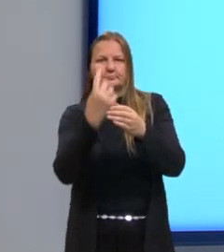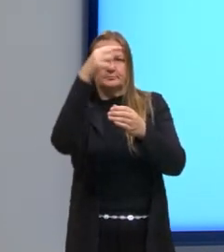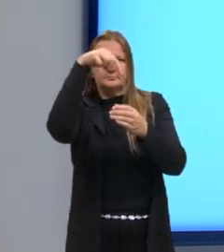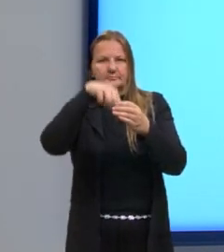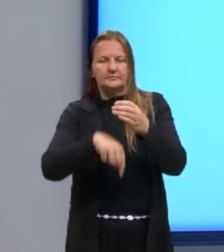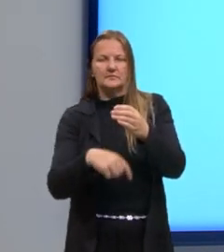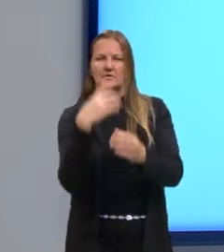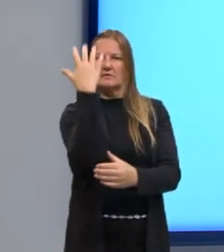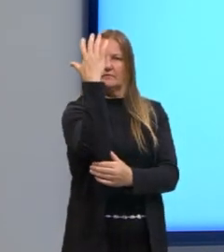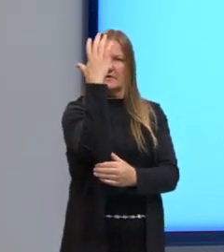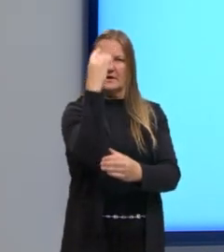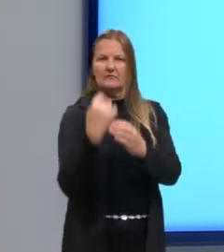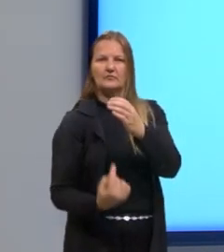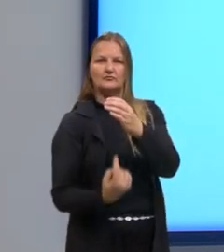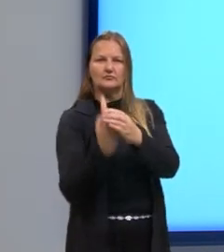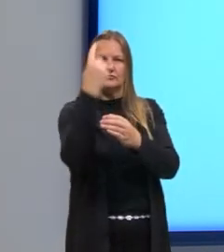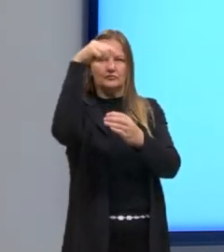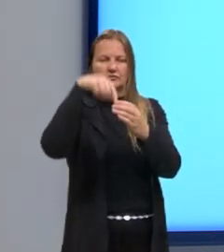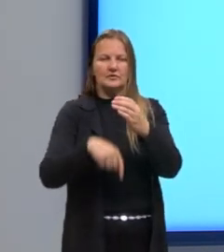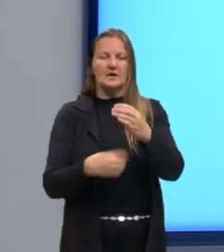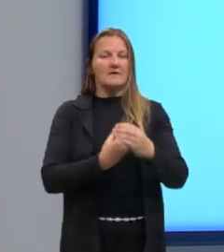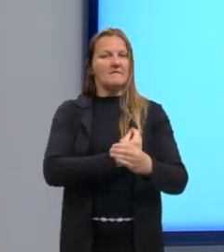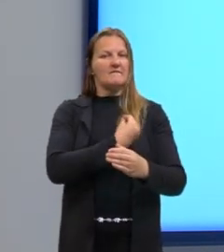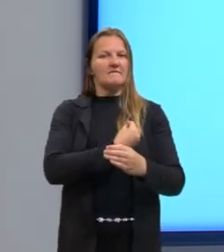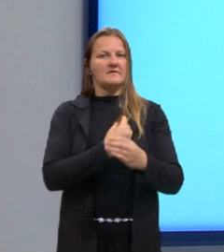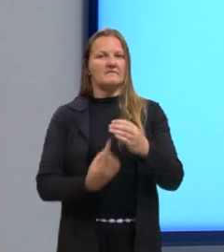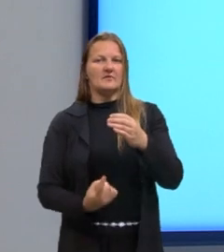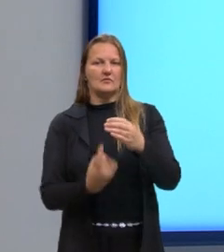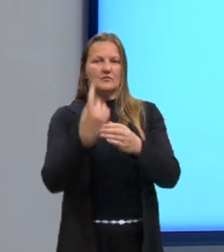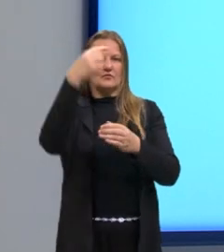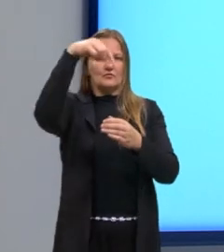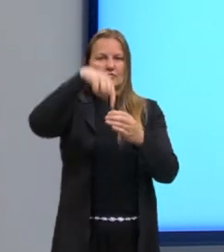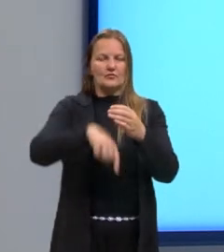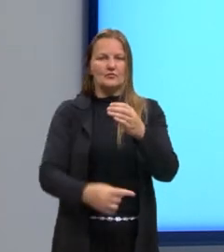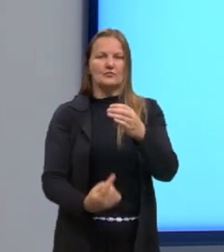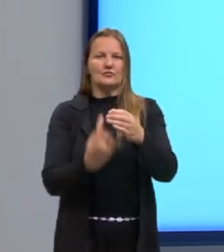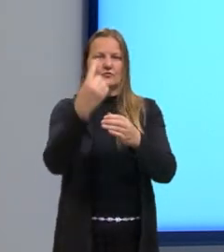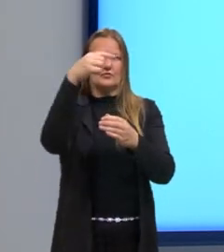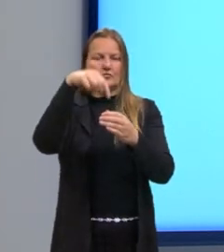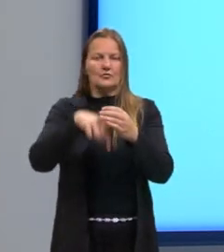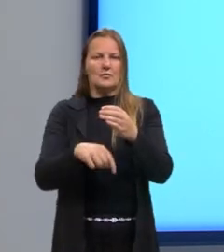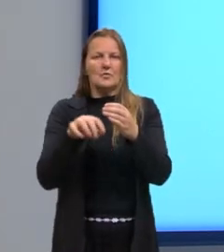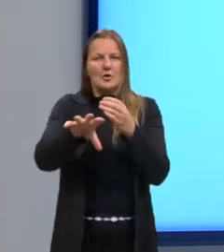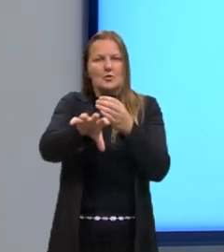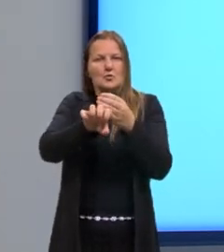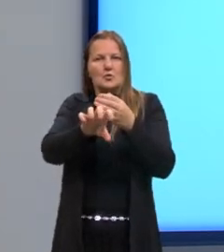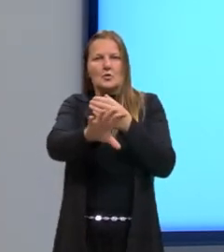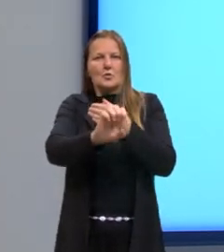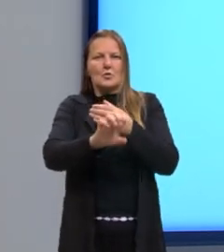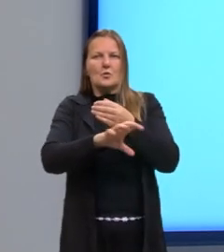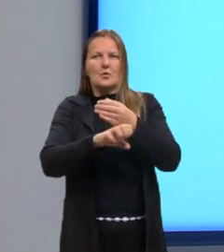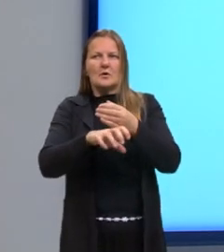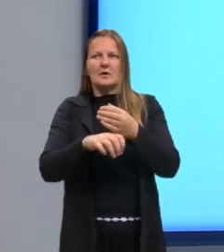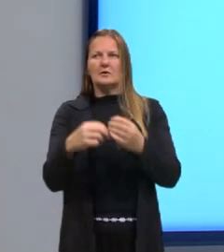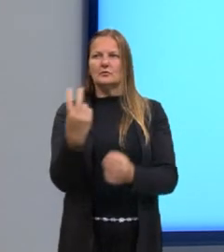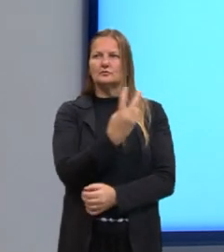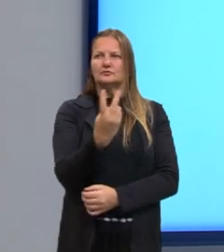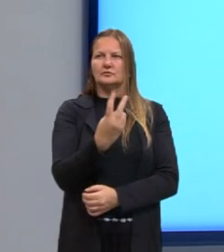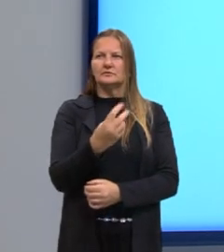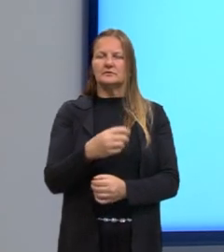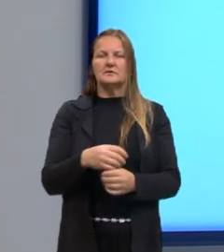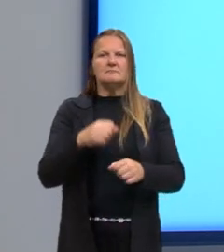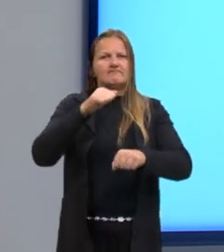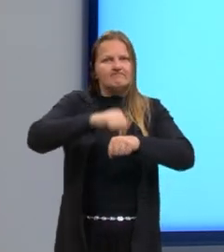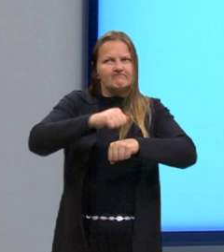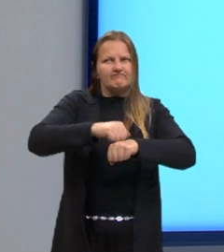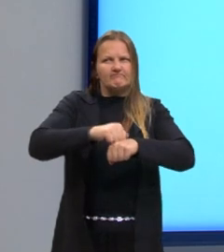E ele é composto de células vivas com paredes ricas em poros. Então, olhando assim, o floema